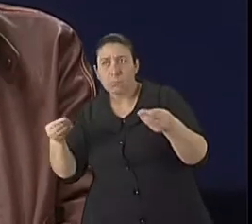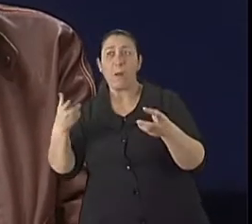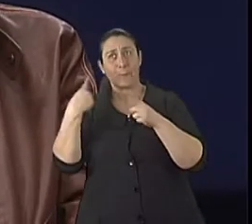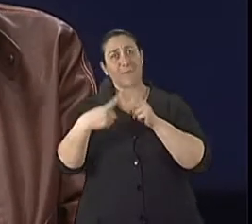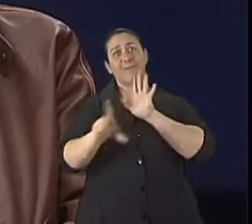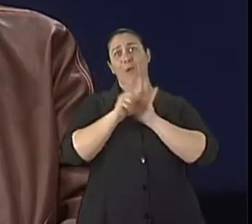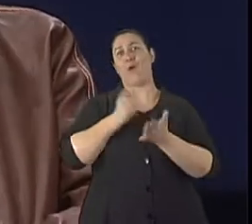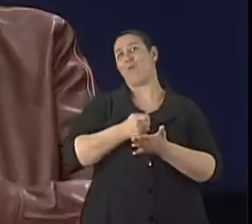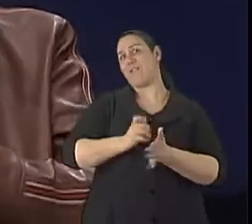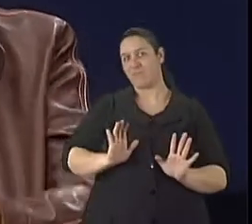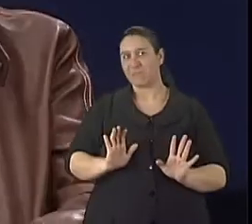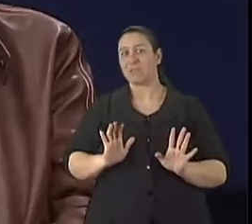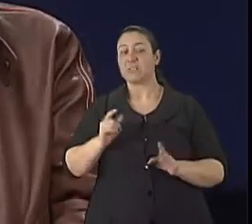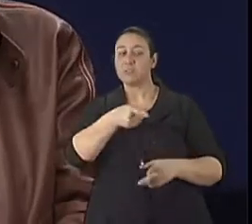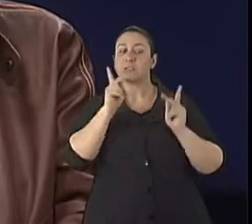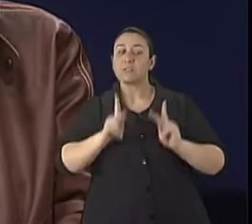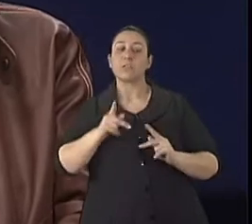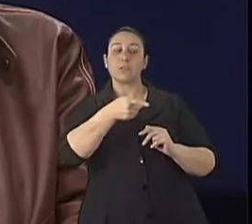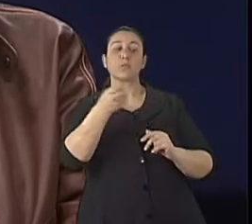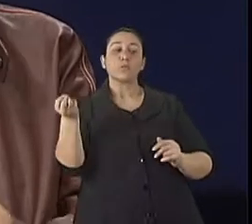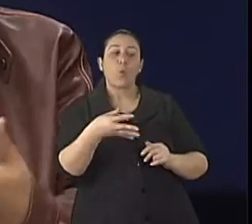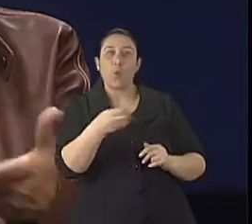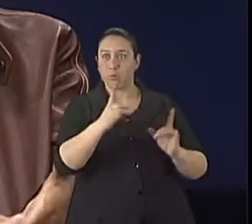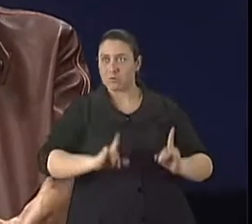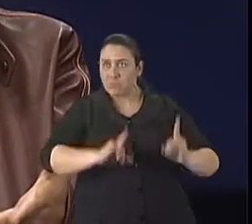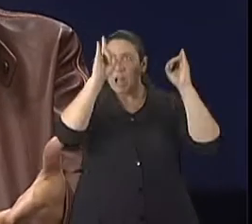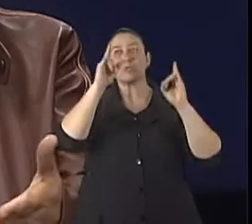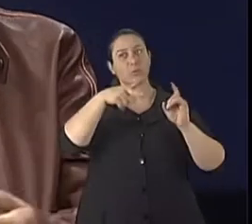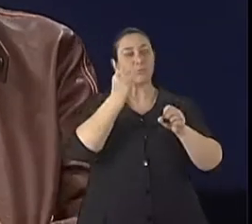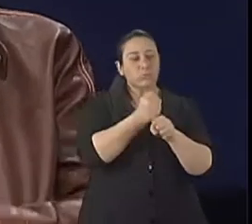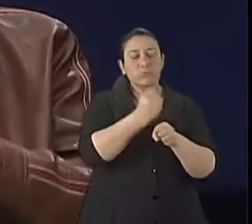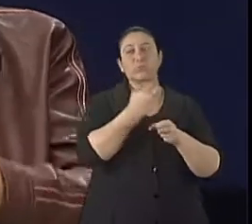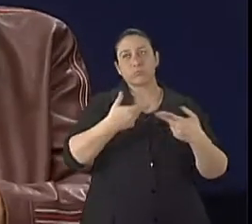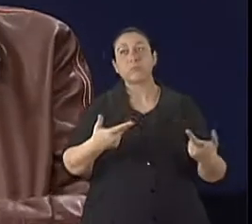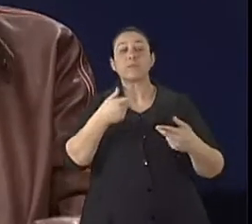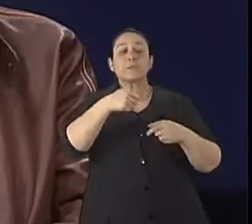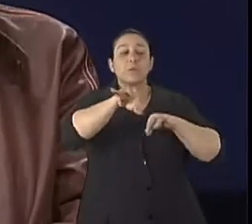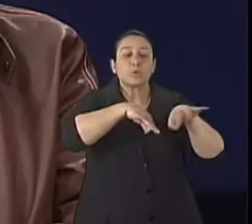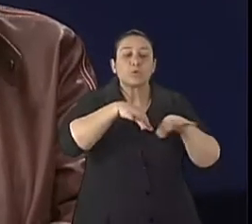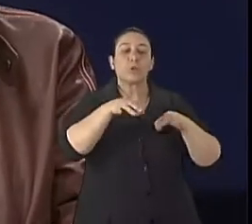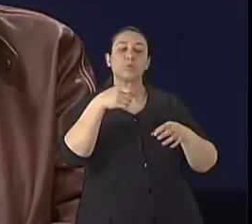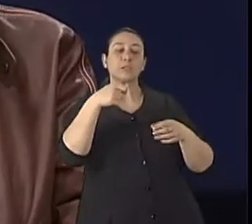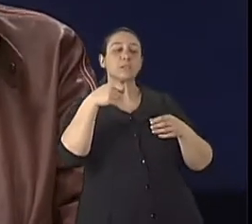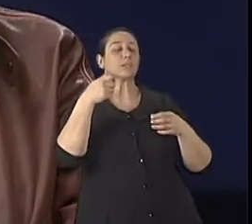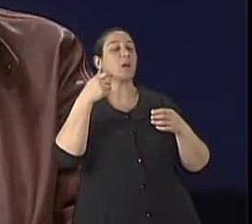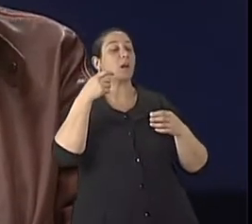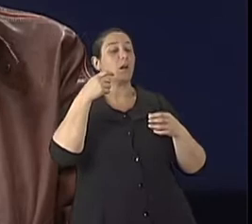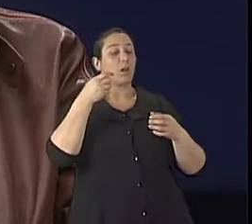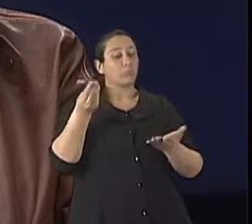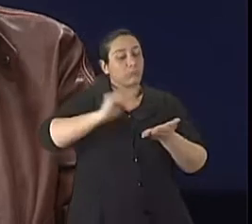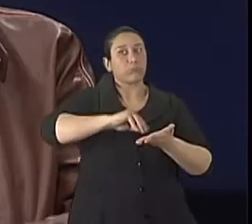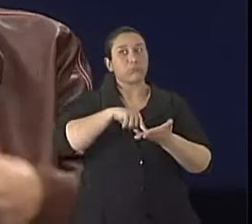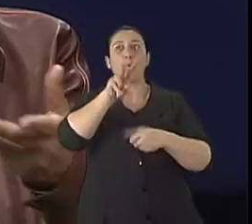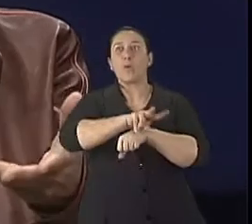profissional. O profissional tem que se interar dessas novas legislações e procurar nos seus projetos. acrescentar esse tipo, esse cuidado que tem